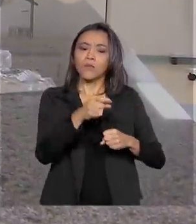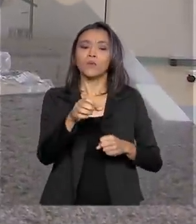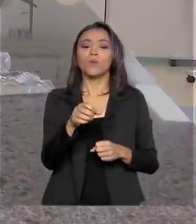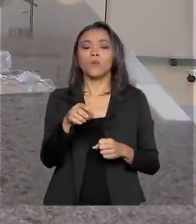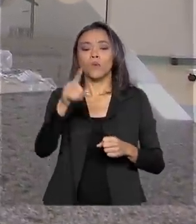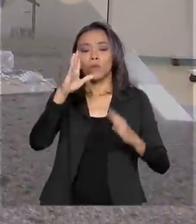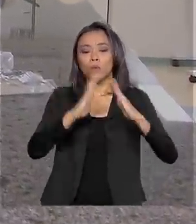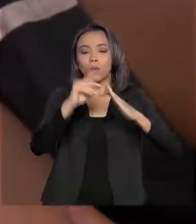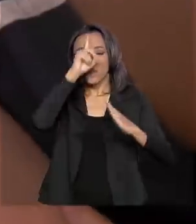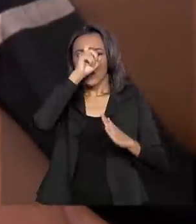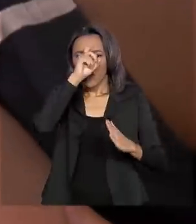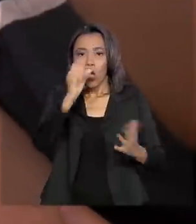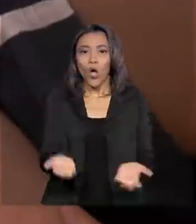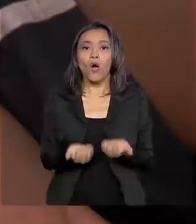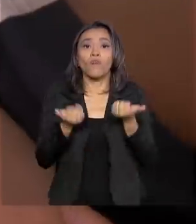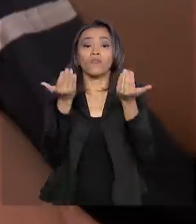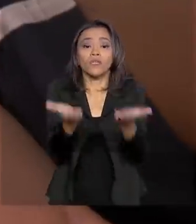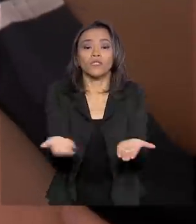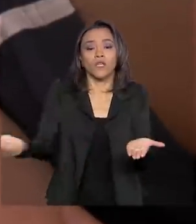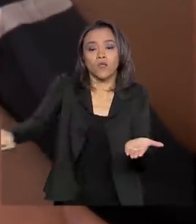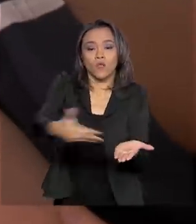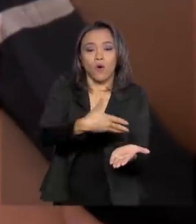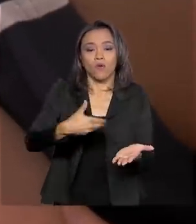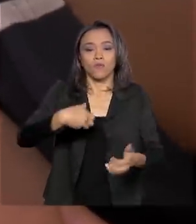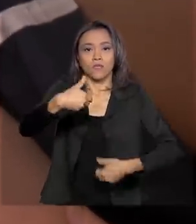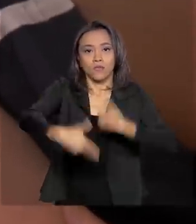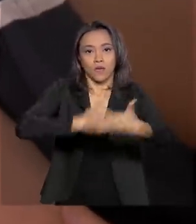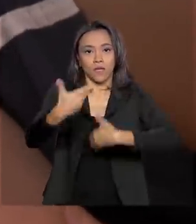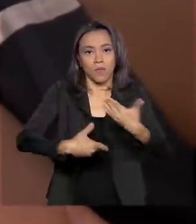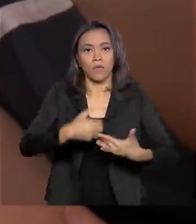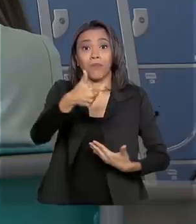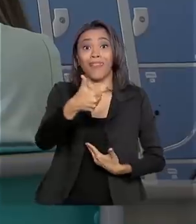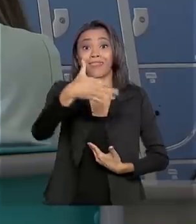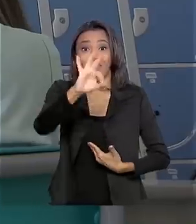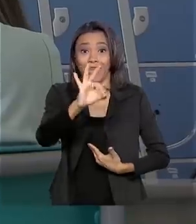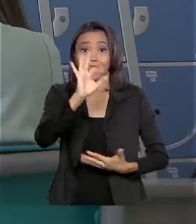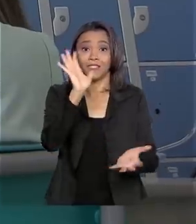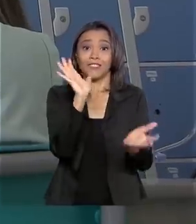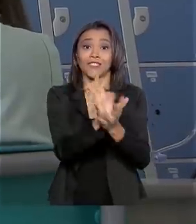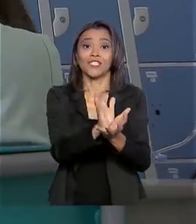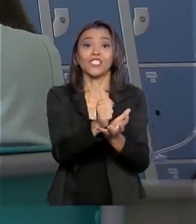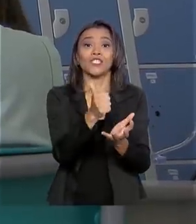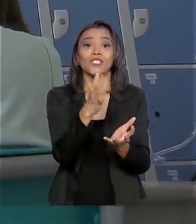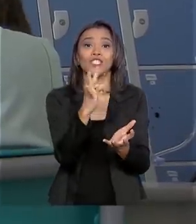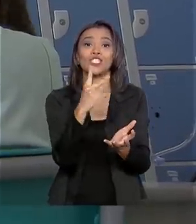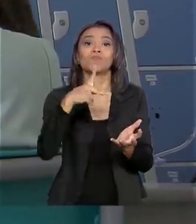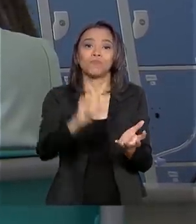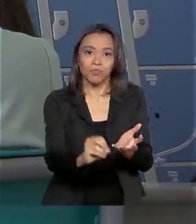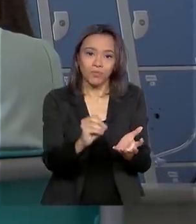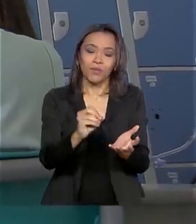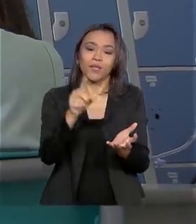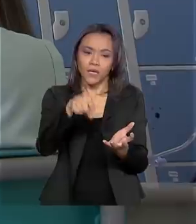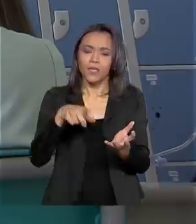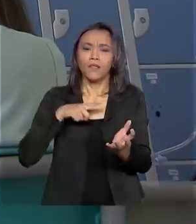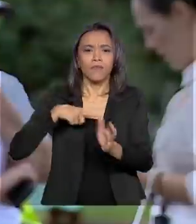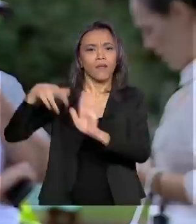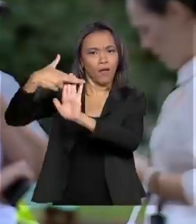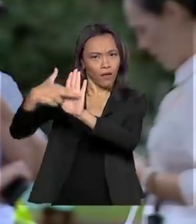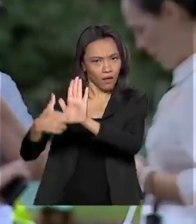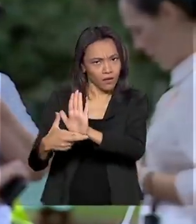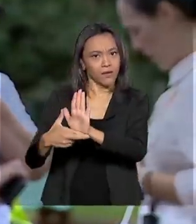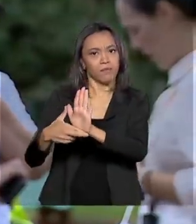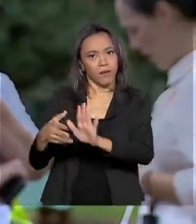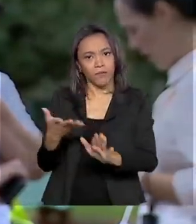Saúde passou a oferecer novos tratamentos para 10 diferentes tipos e publicou protocolos para unificar os atendimentos.